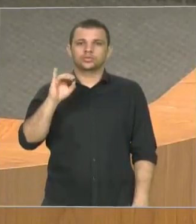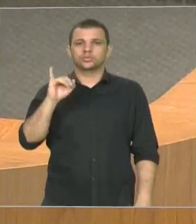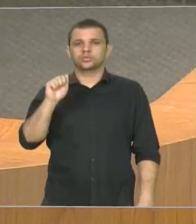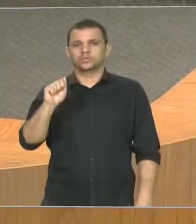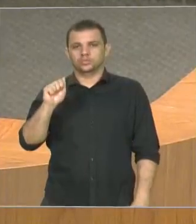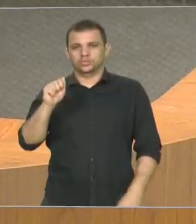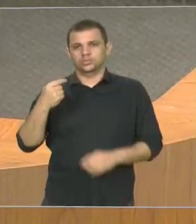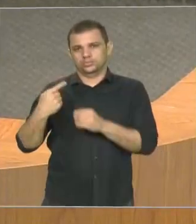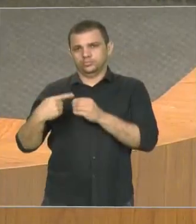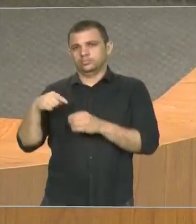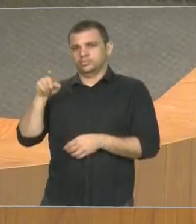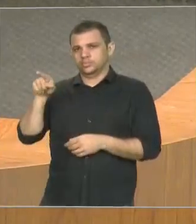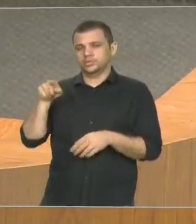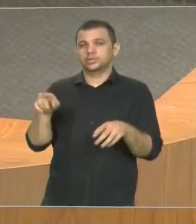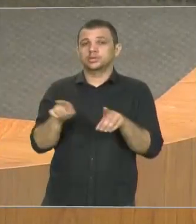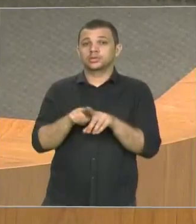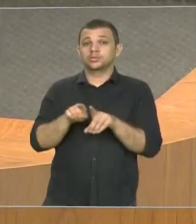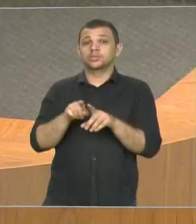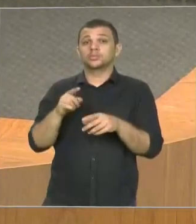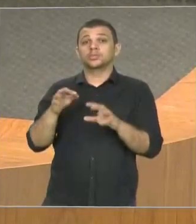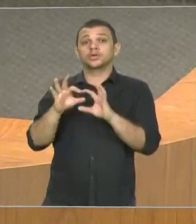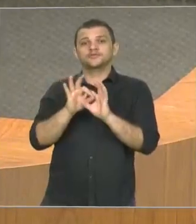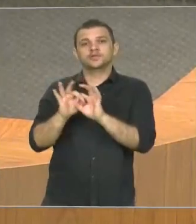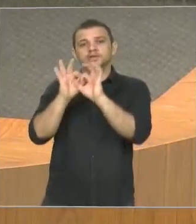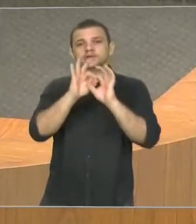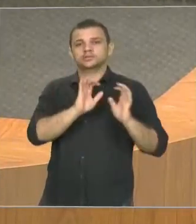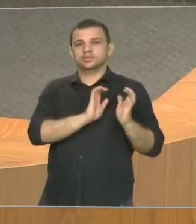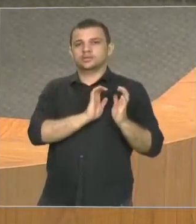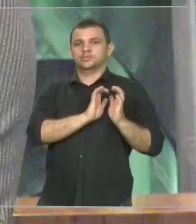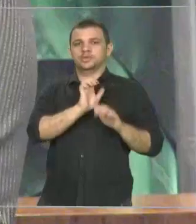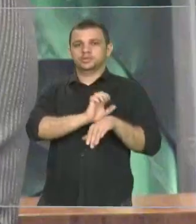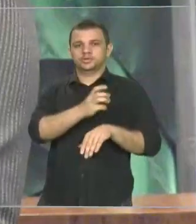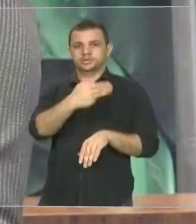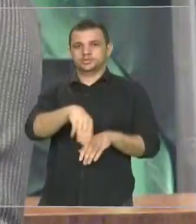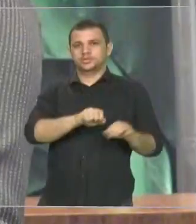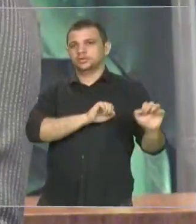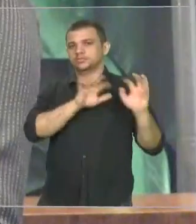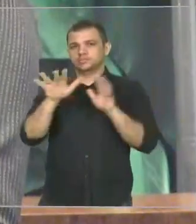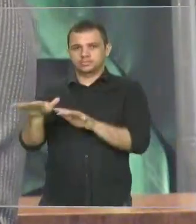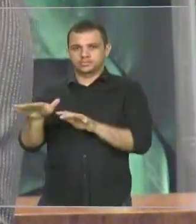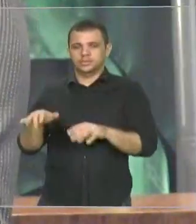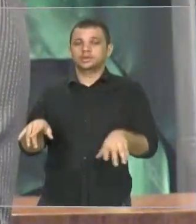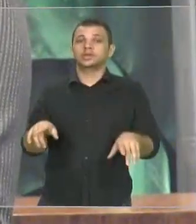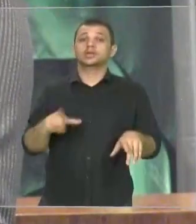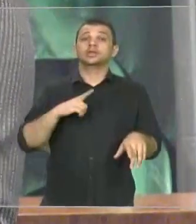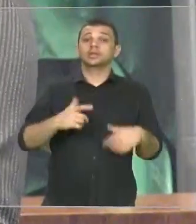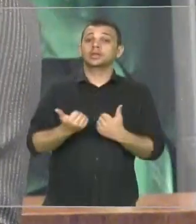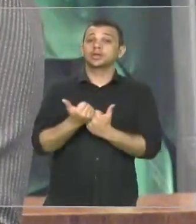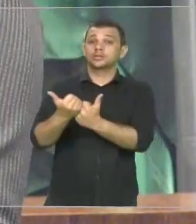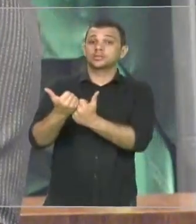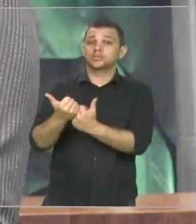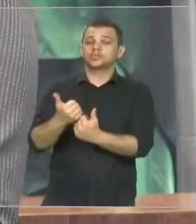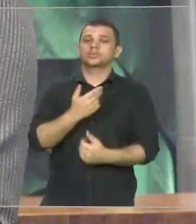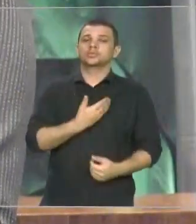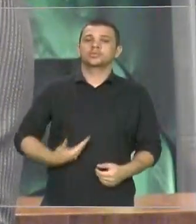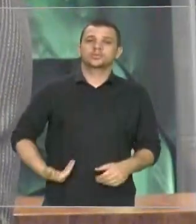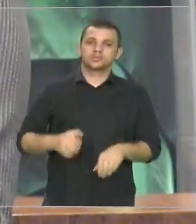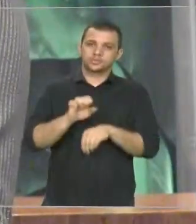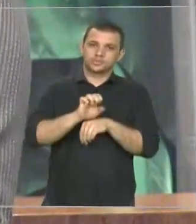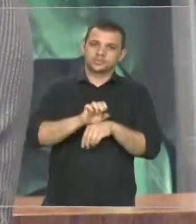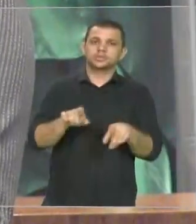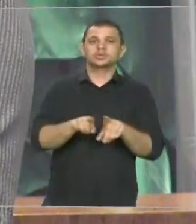pela Federação da ISAPAI do estado Maranhão, com apoio do governo do estado e da Assembleia Legislativa.